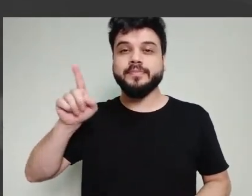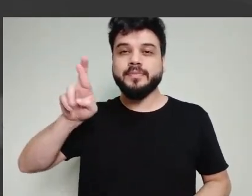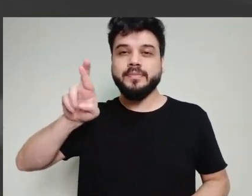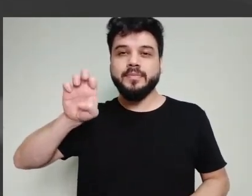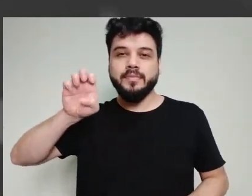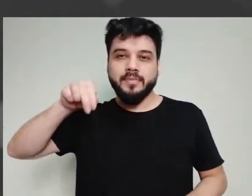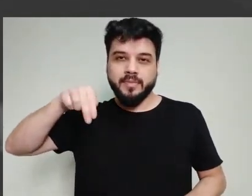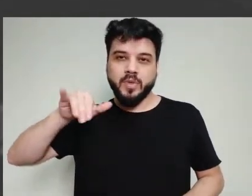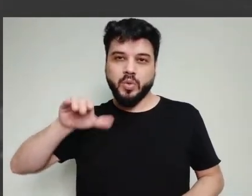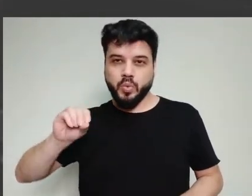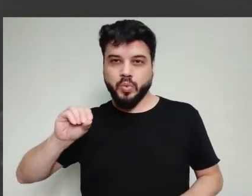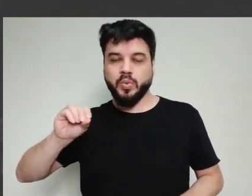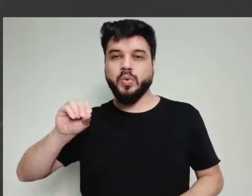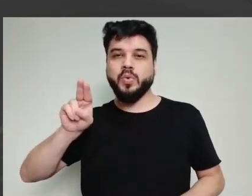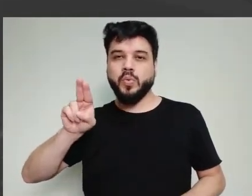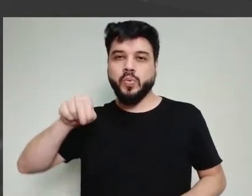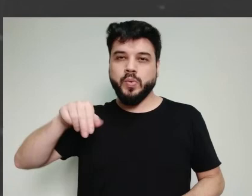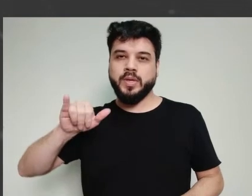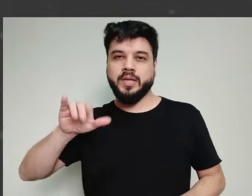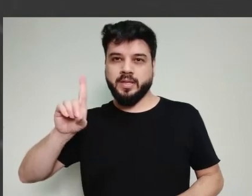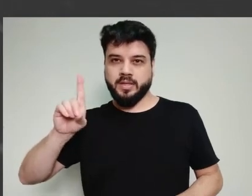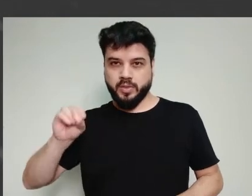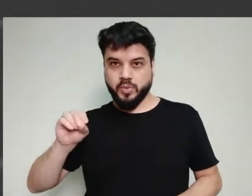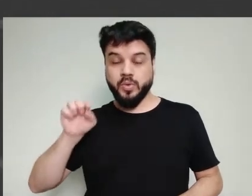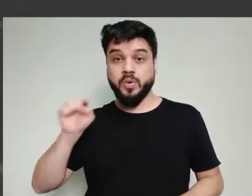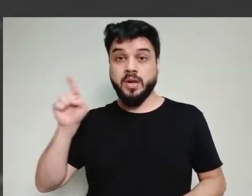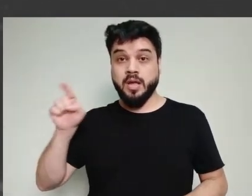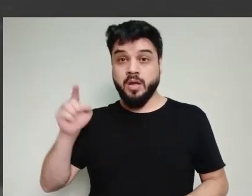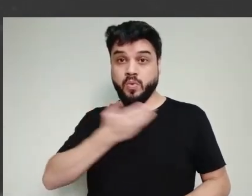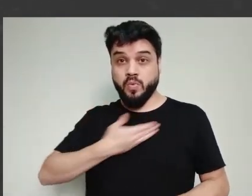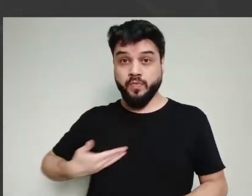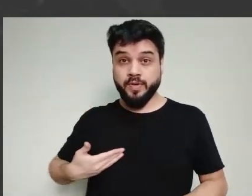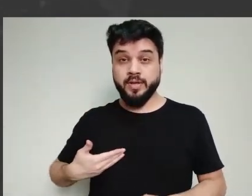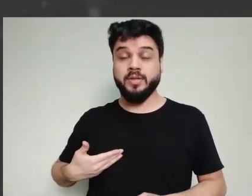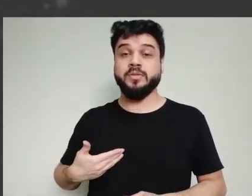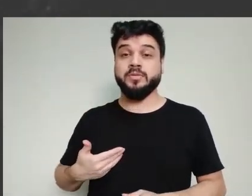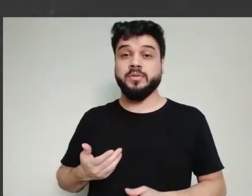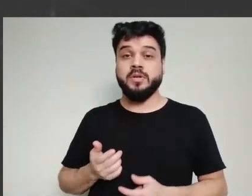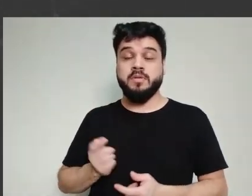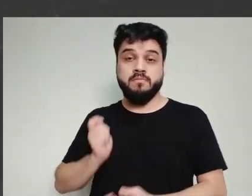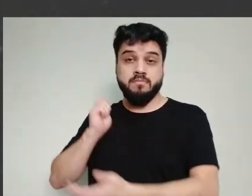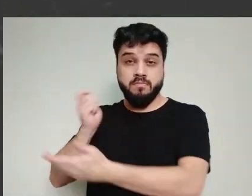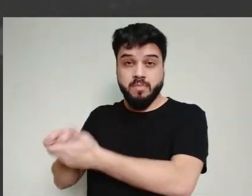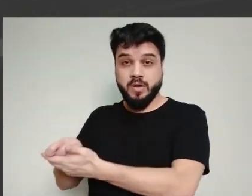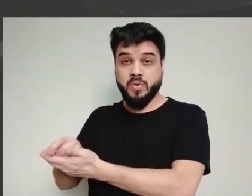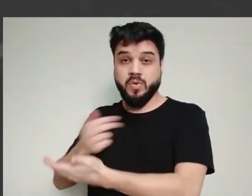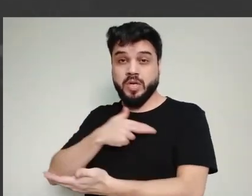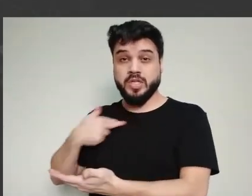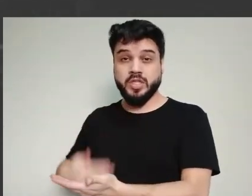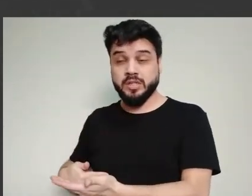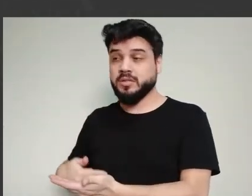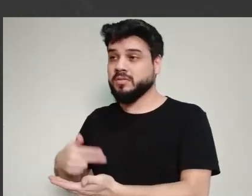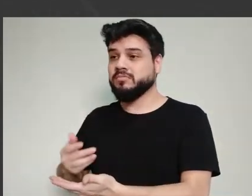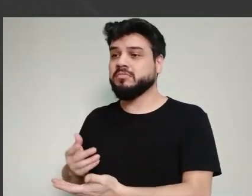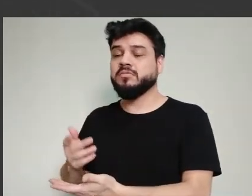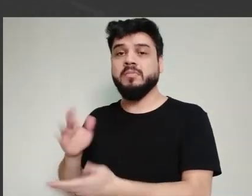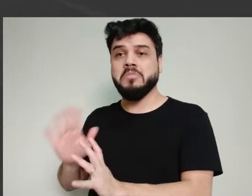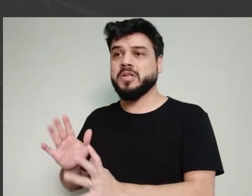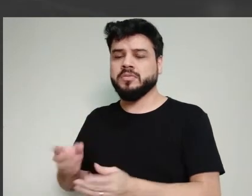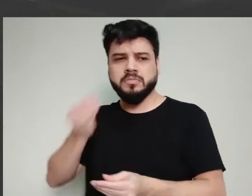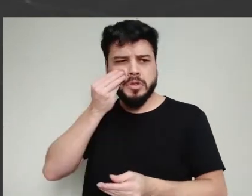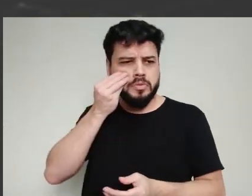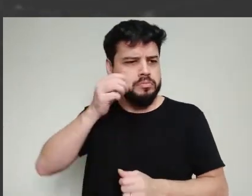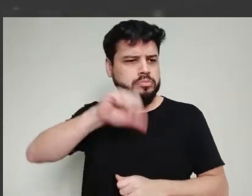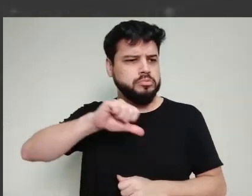empregados por causa da situação. A gente precisa saber. Os governos acabaram comprando muitos desses testes. Nós tivemos